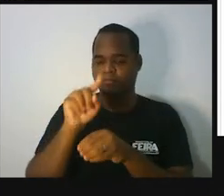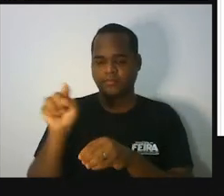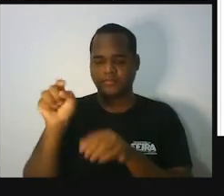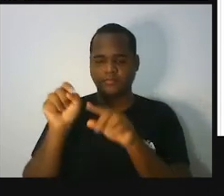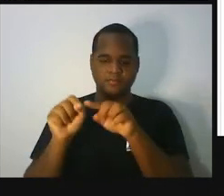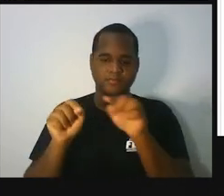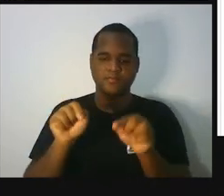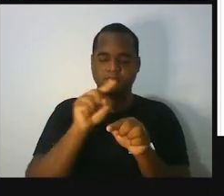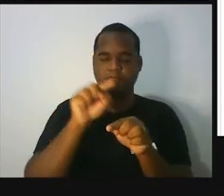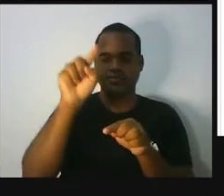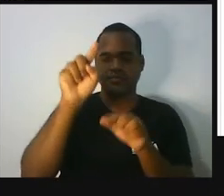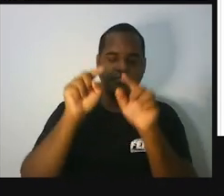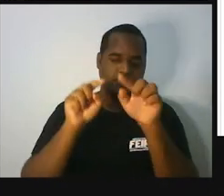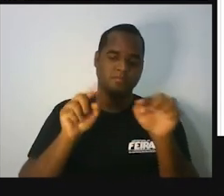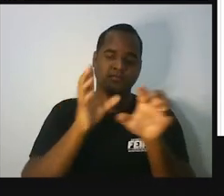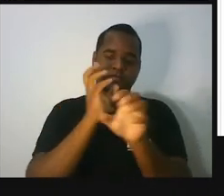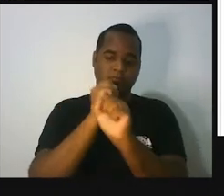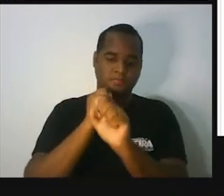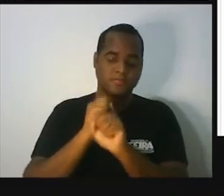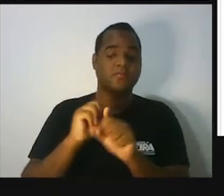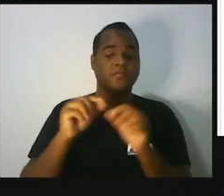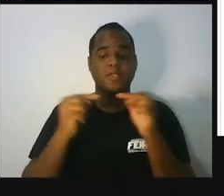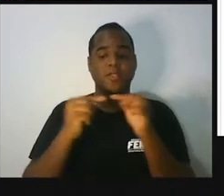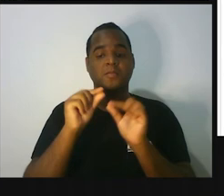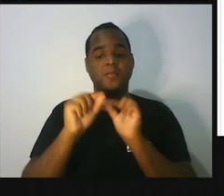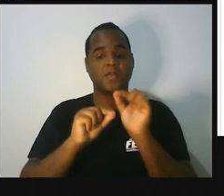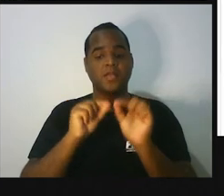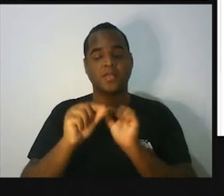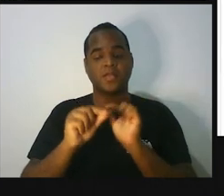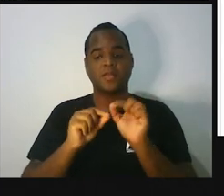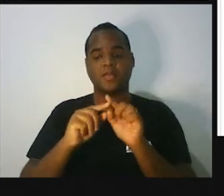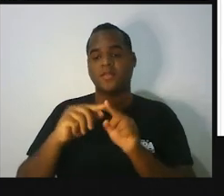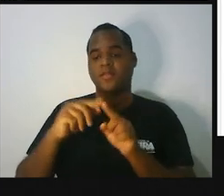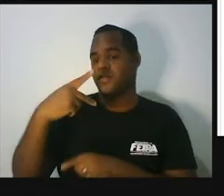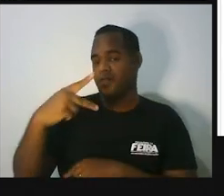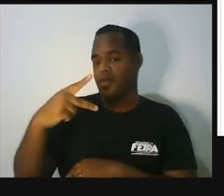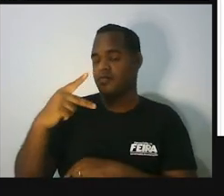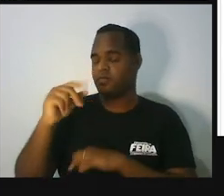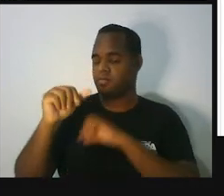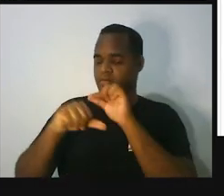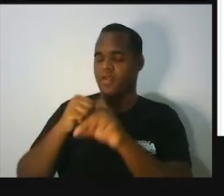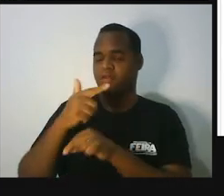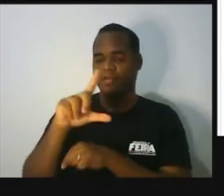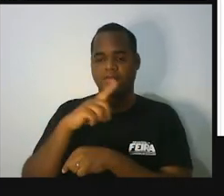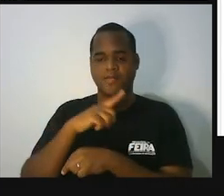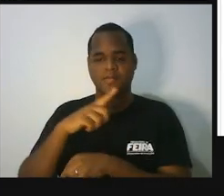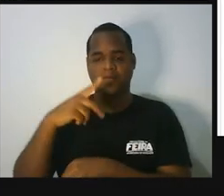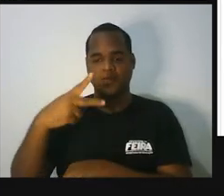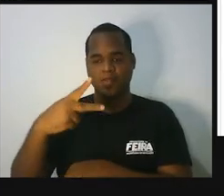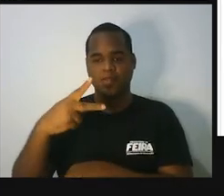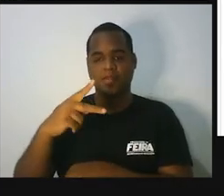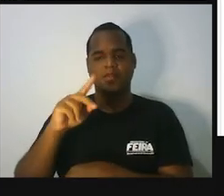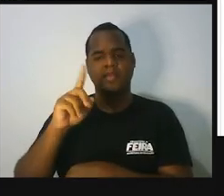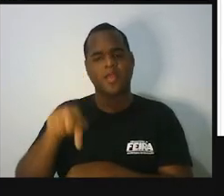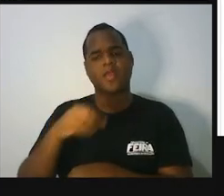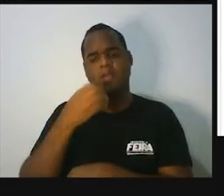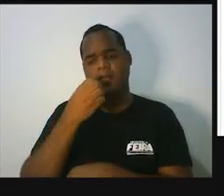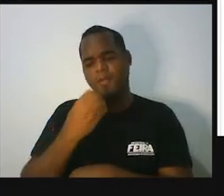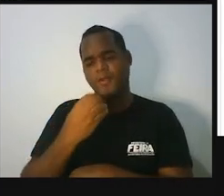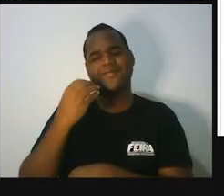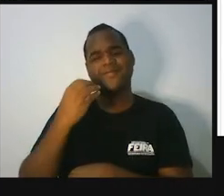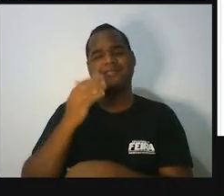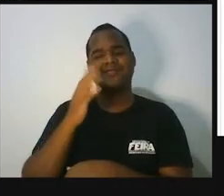E eu já medi aquele ângulo ali, ó. Formado em P. Aquele ângulozinho ali, ele é muito